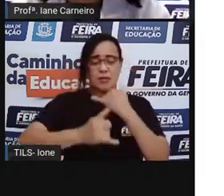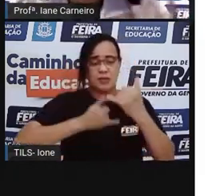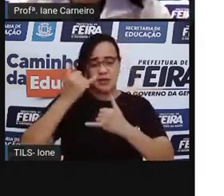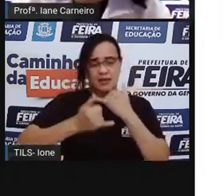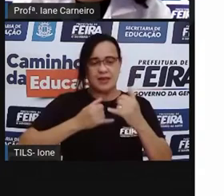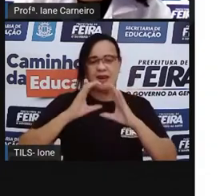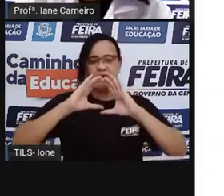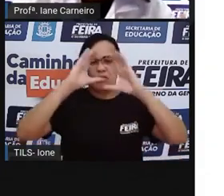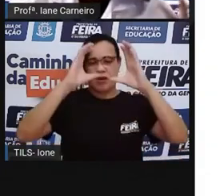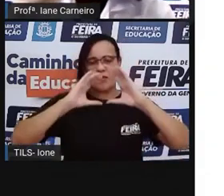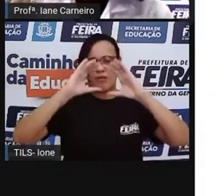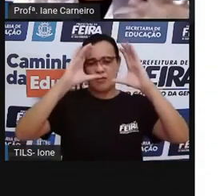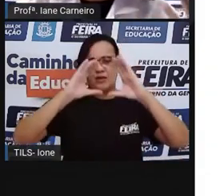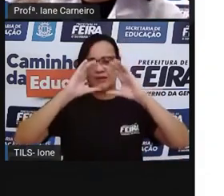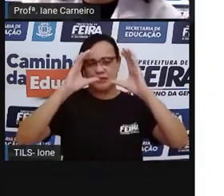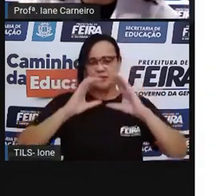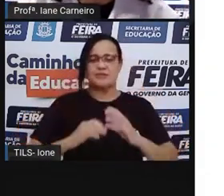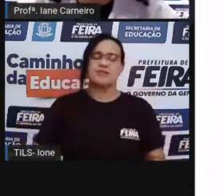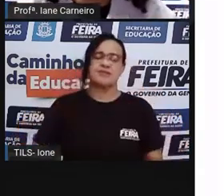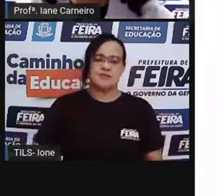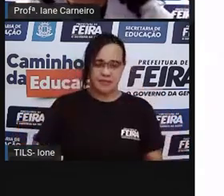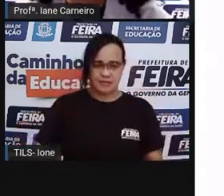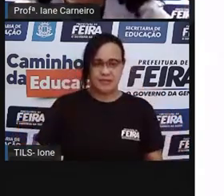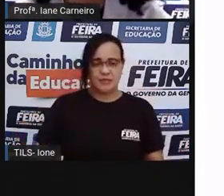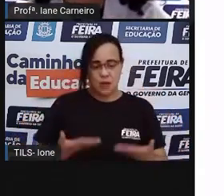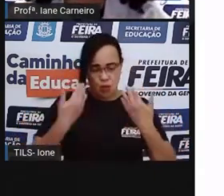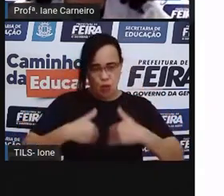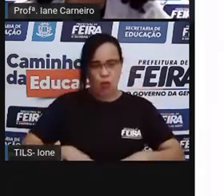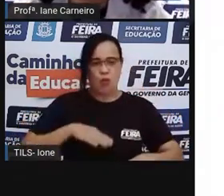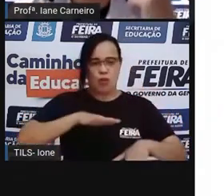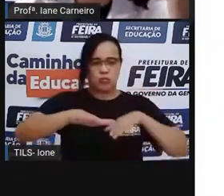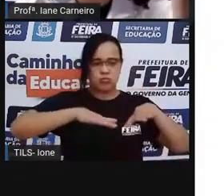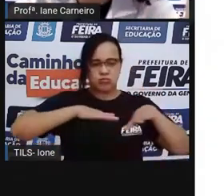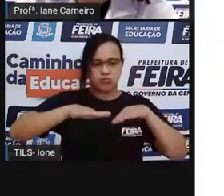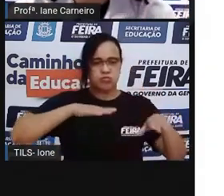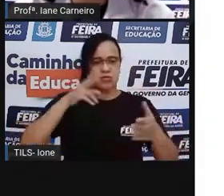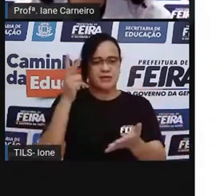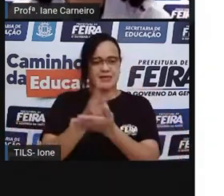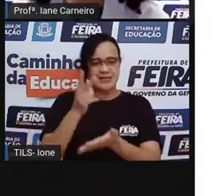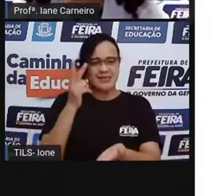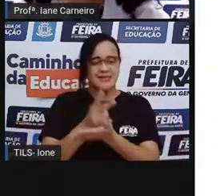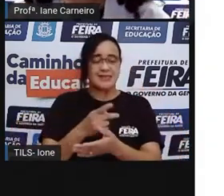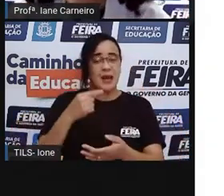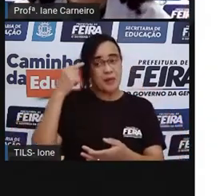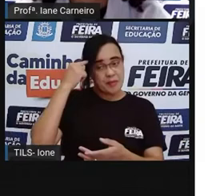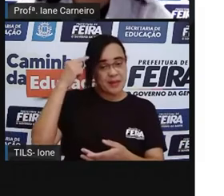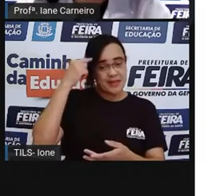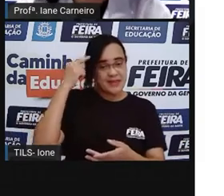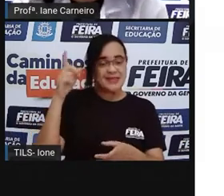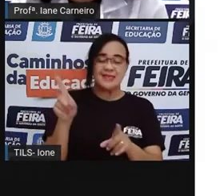E brincadeiras redondas são aquelas que a gente movimenta todo o corpo. E movimenta a mente também.